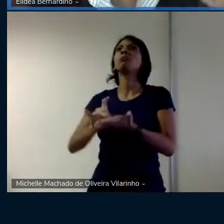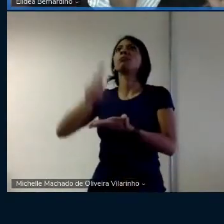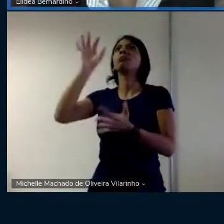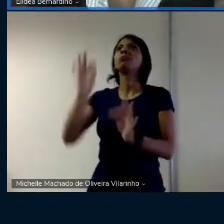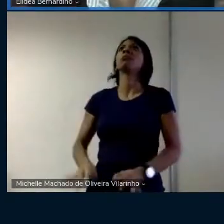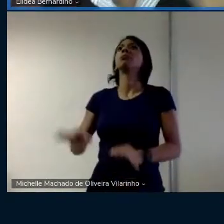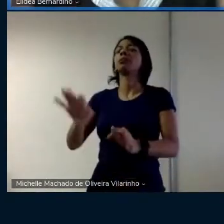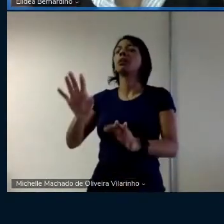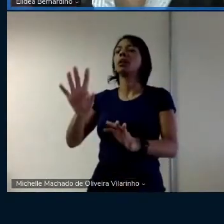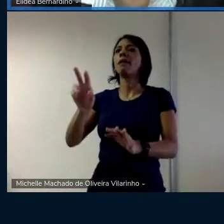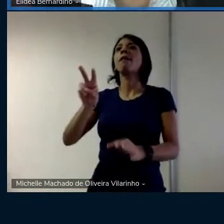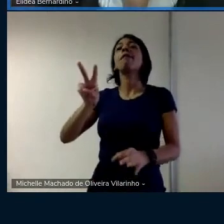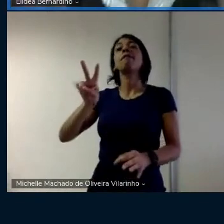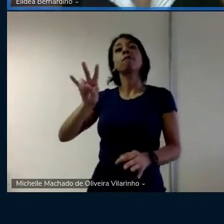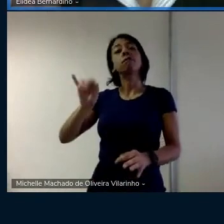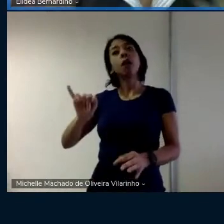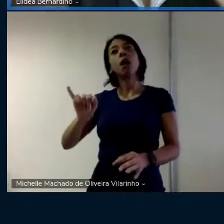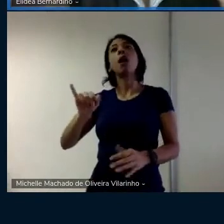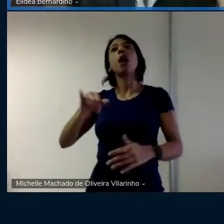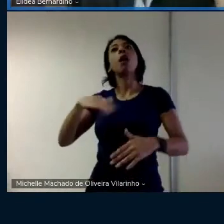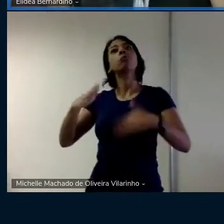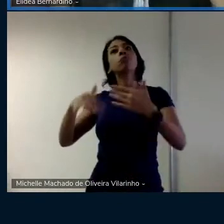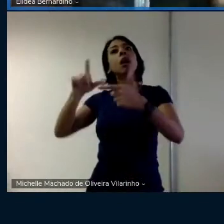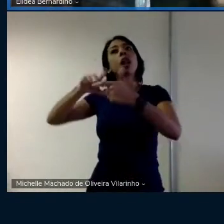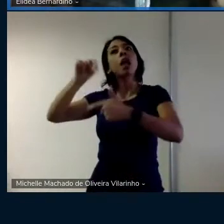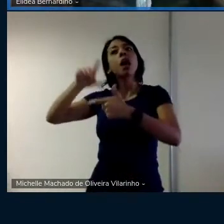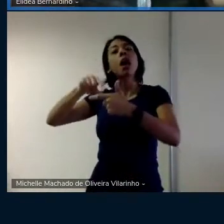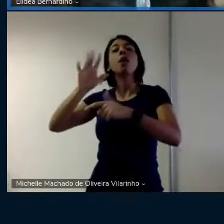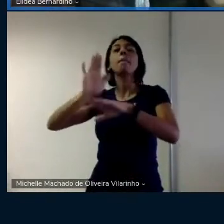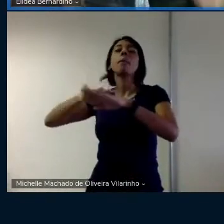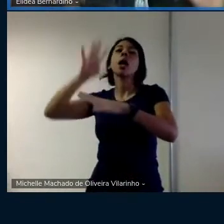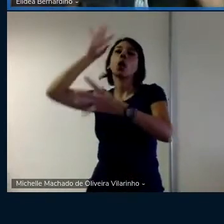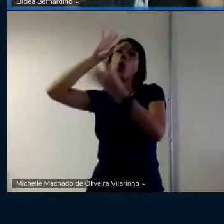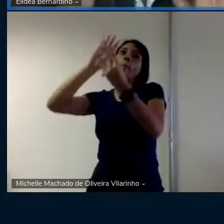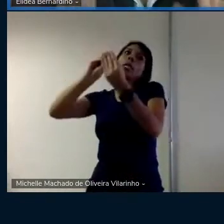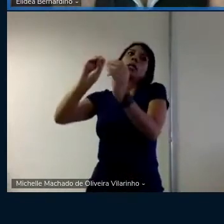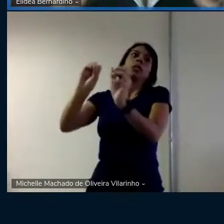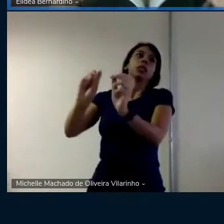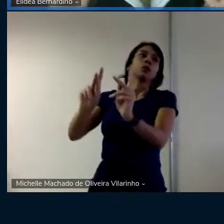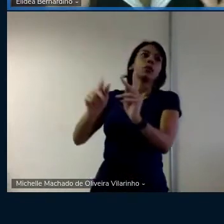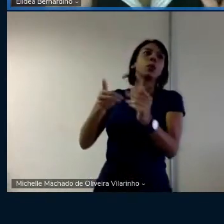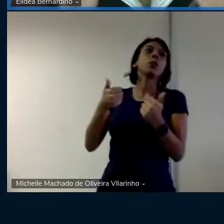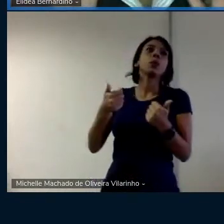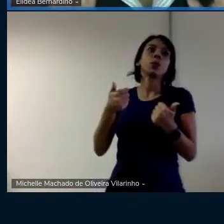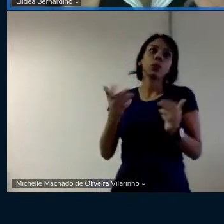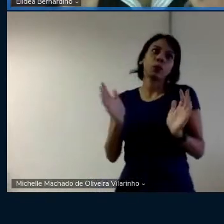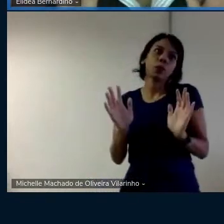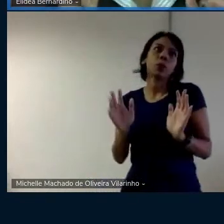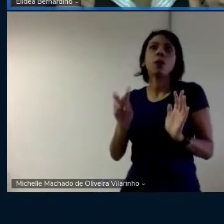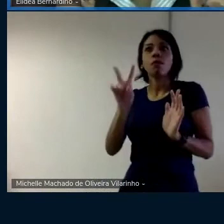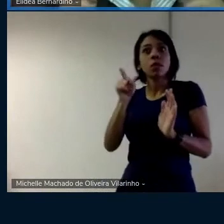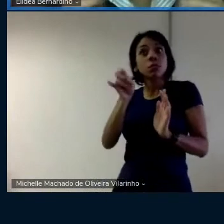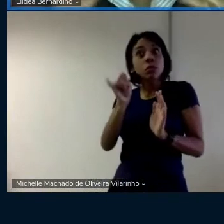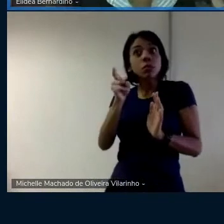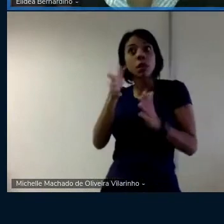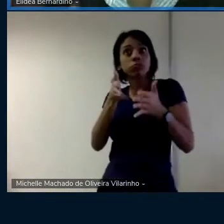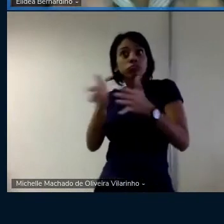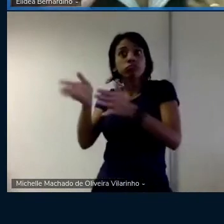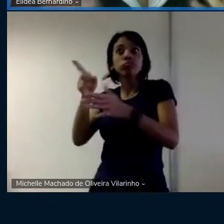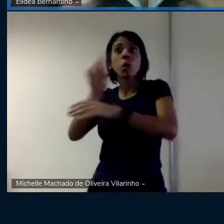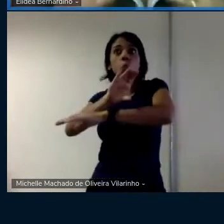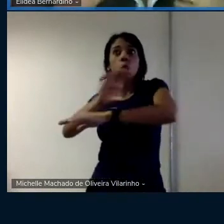tá? ele vai tornar o léssico compreensível de texto seguir esse curso